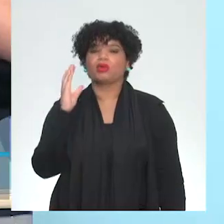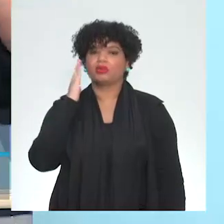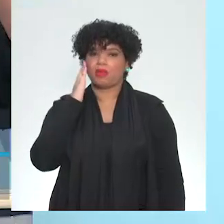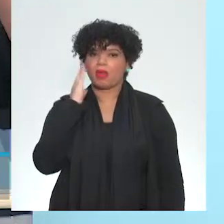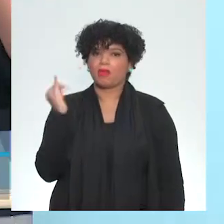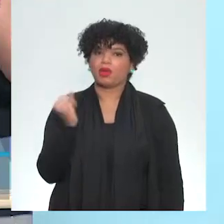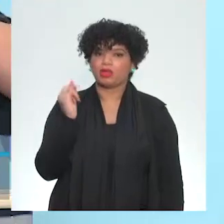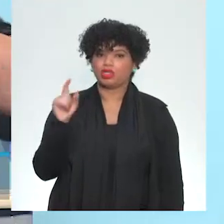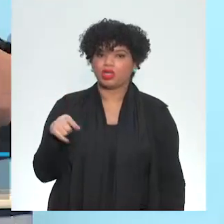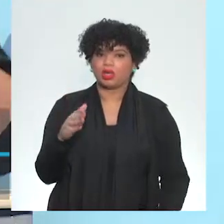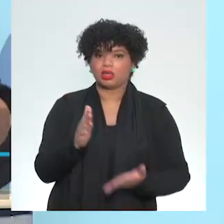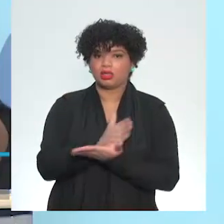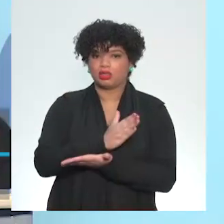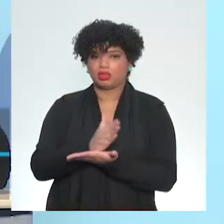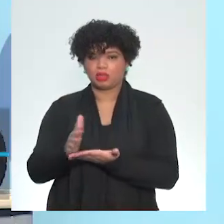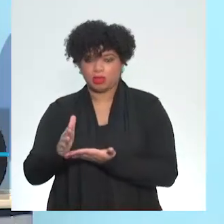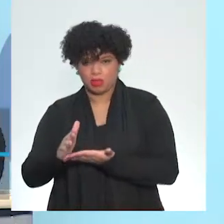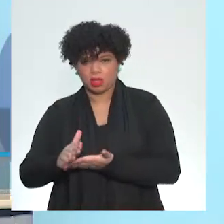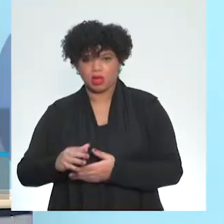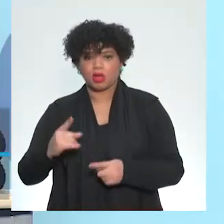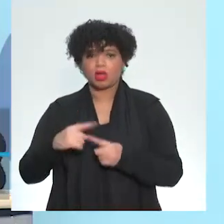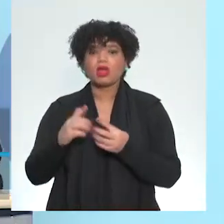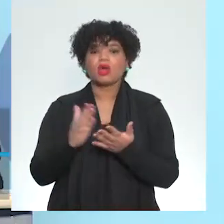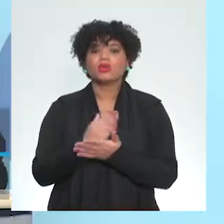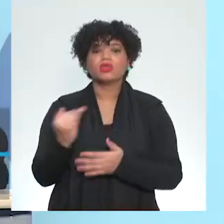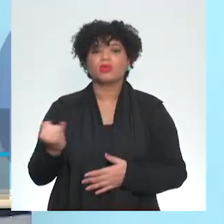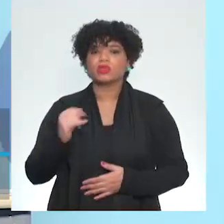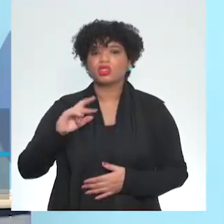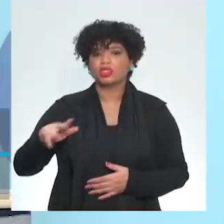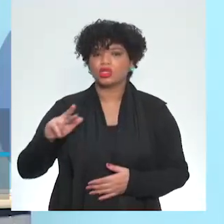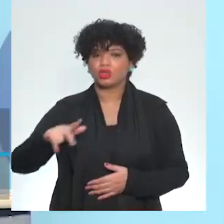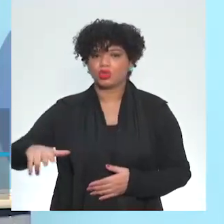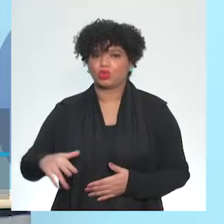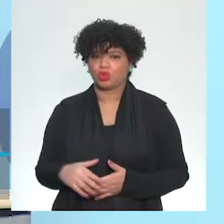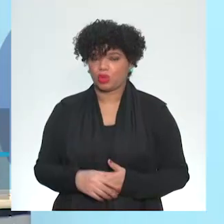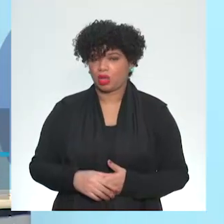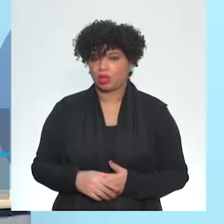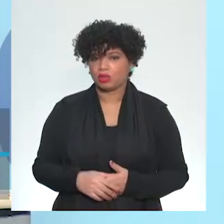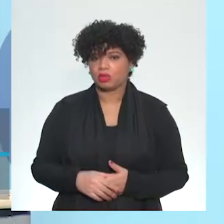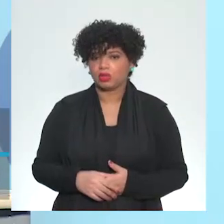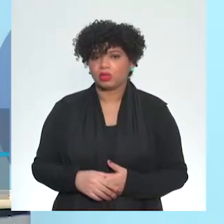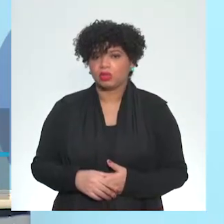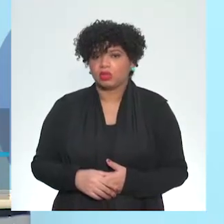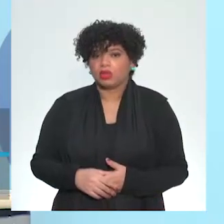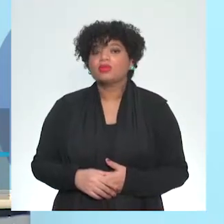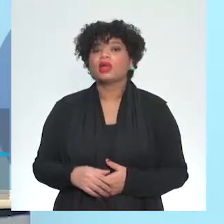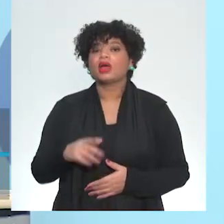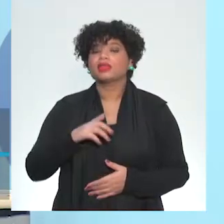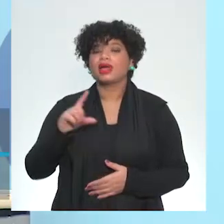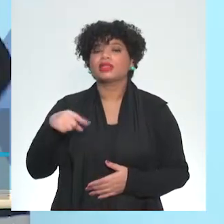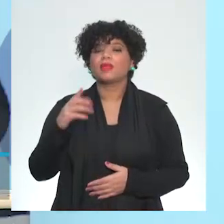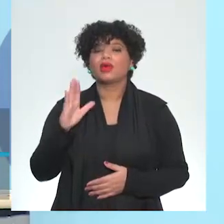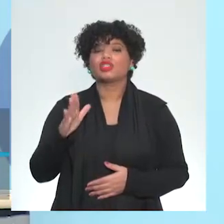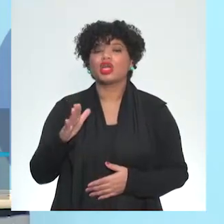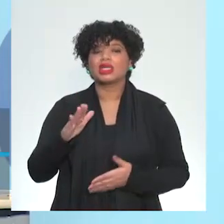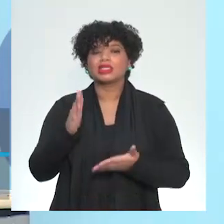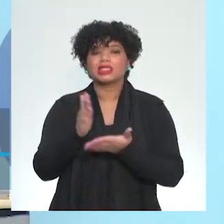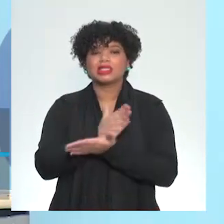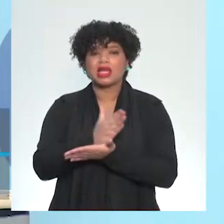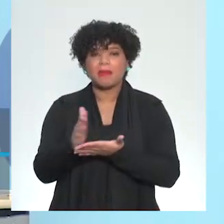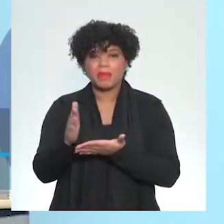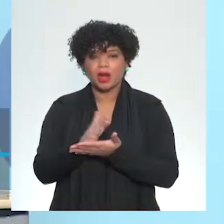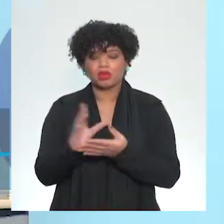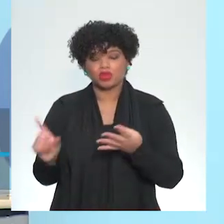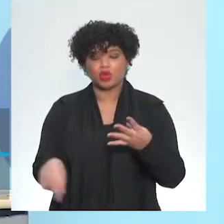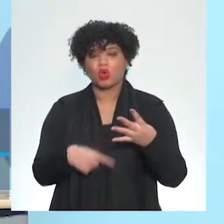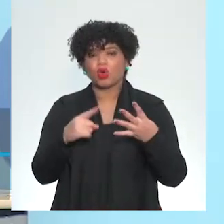das informações que não são tão relevantes naquele momento, ou não tem tanta importância. E aí, depois que ele faz todo esse processo,